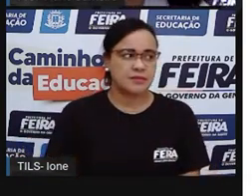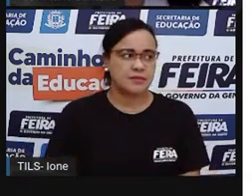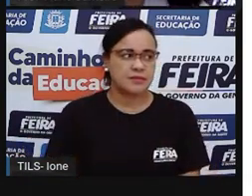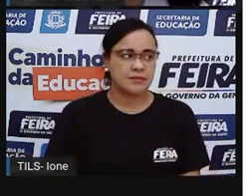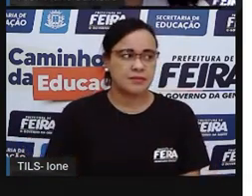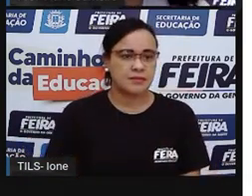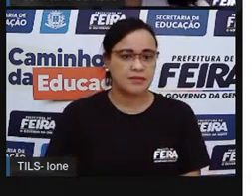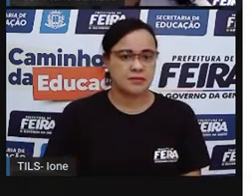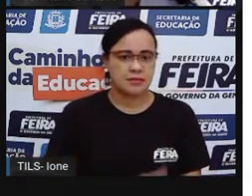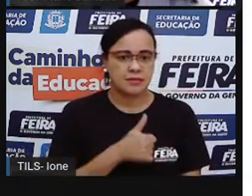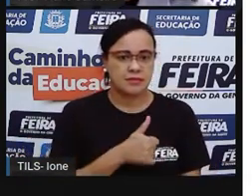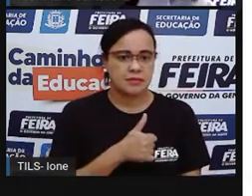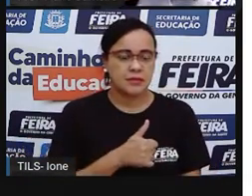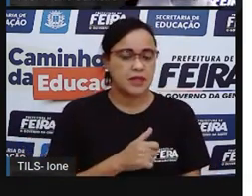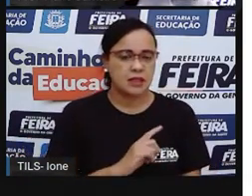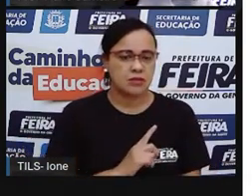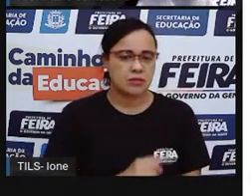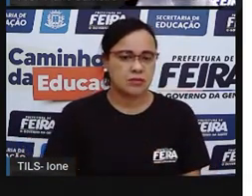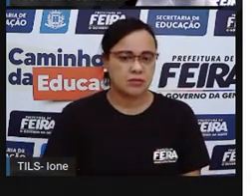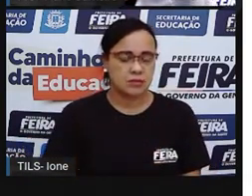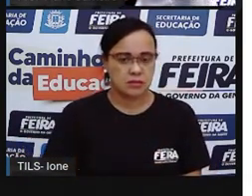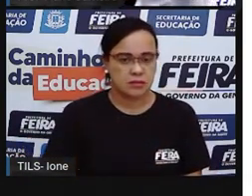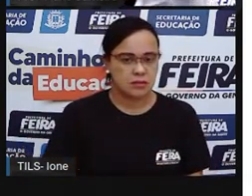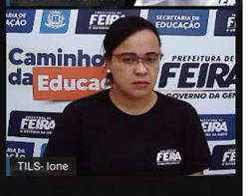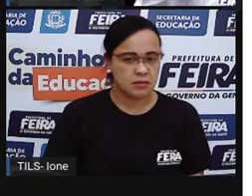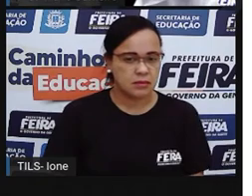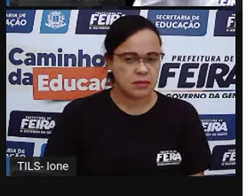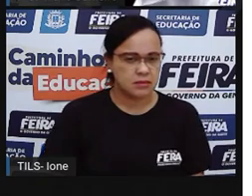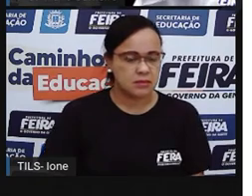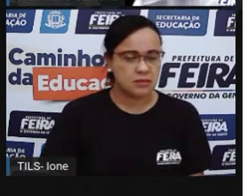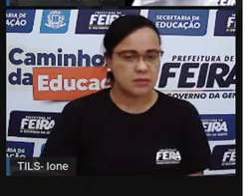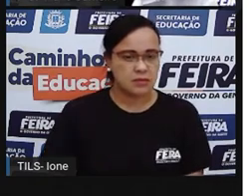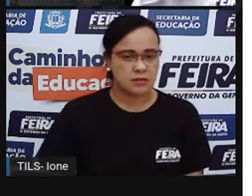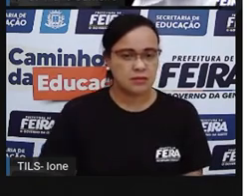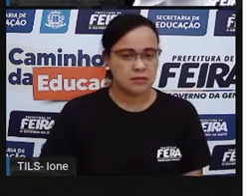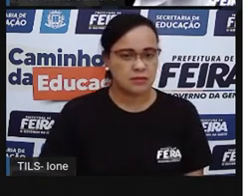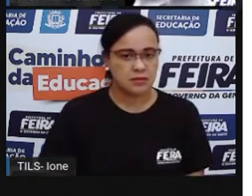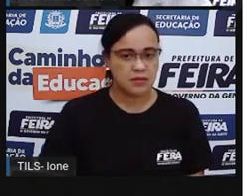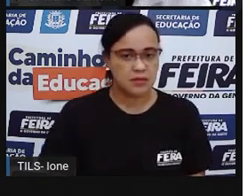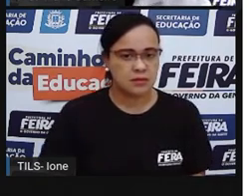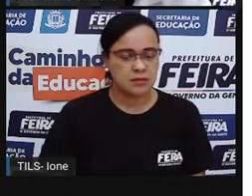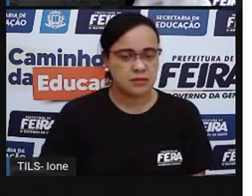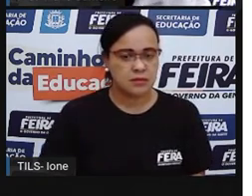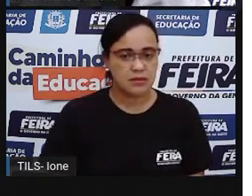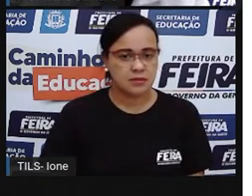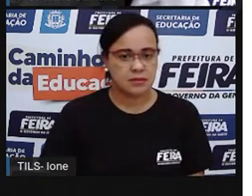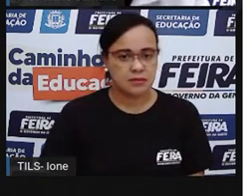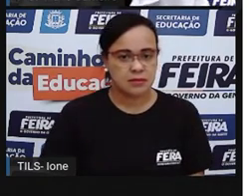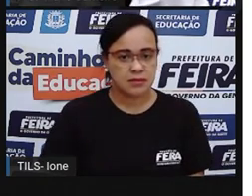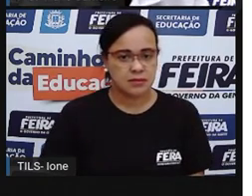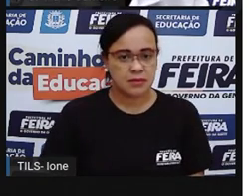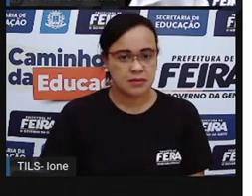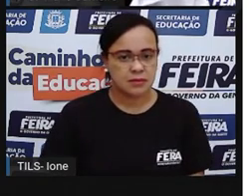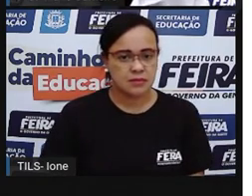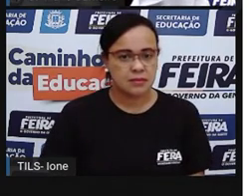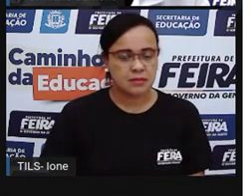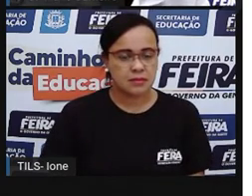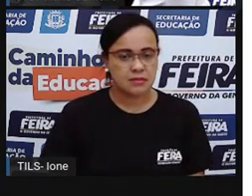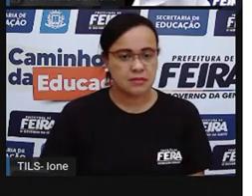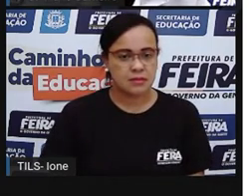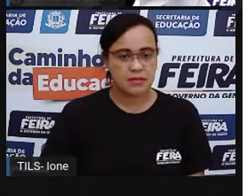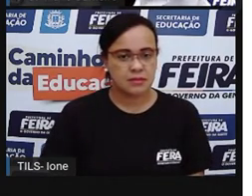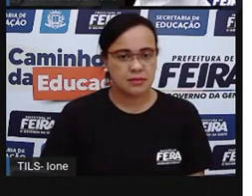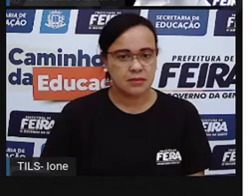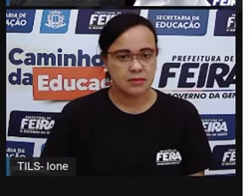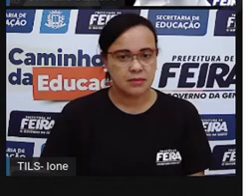Como? Como assim? Quer saber? Sei lá. Quer saber o que é? É o quê? Vocês sabem o